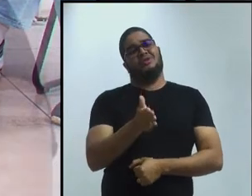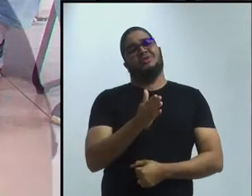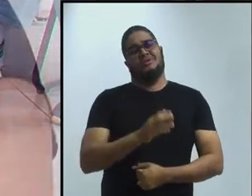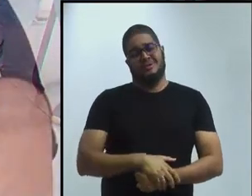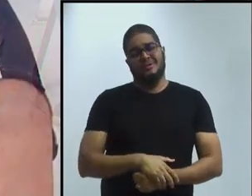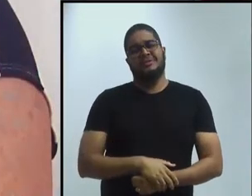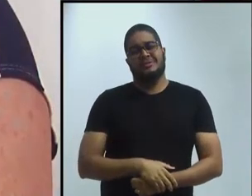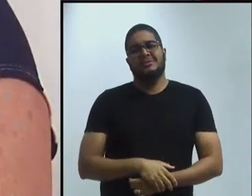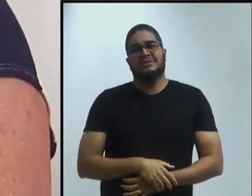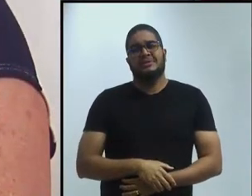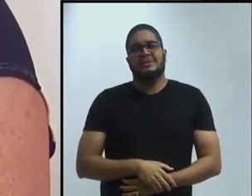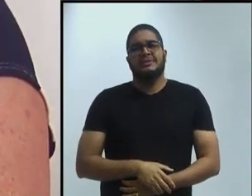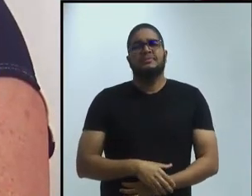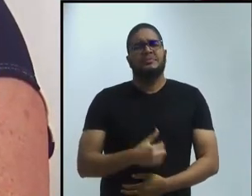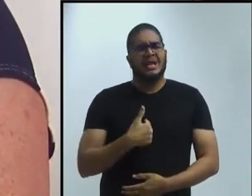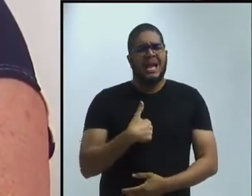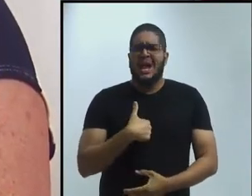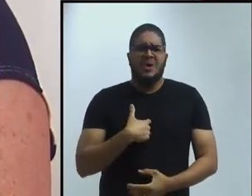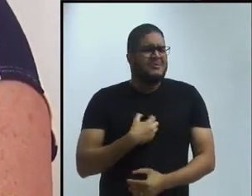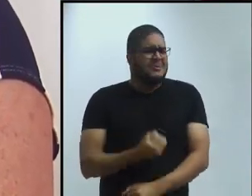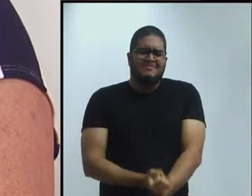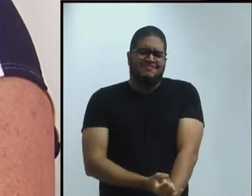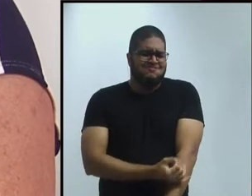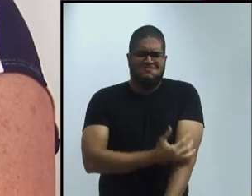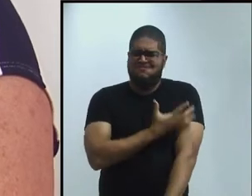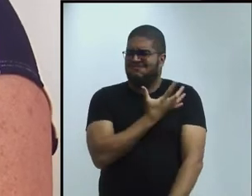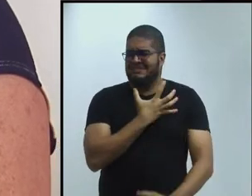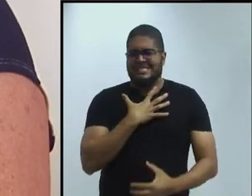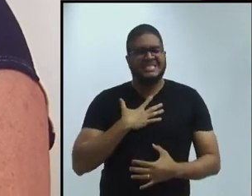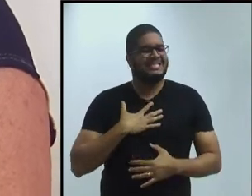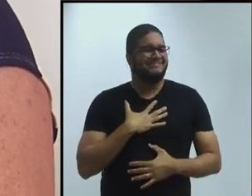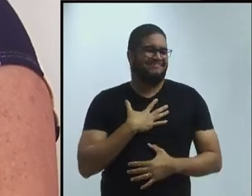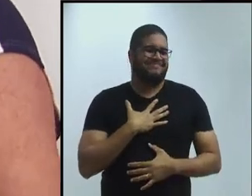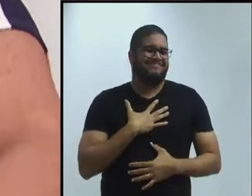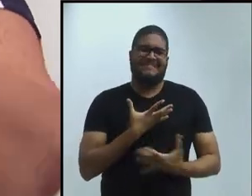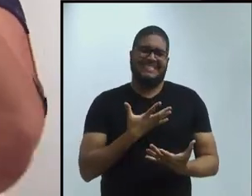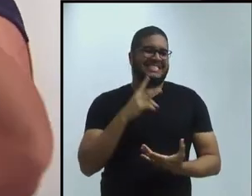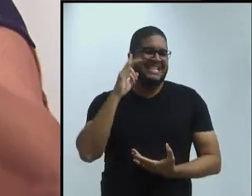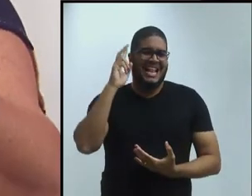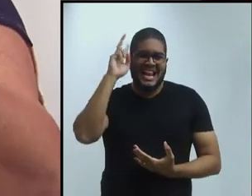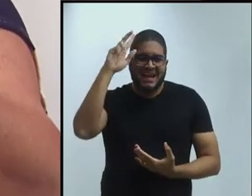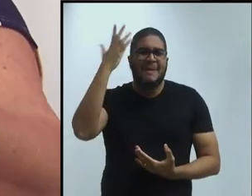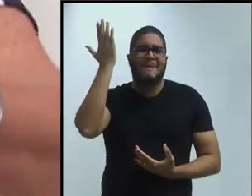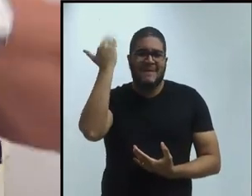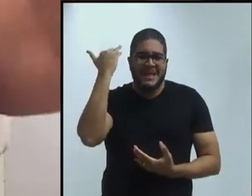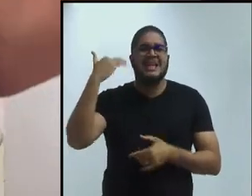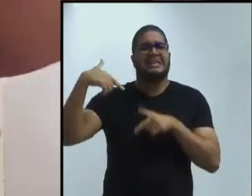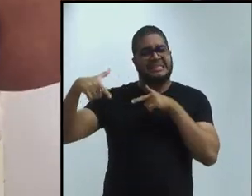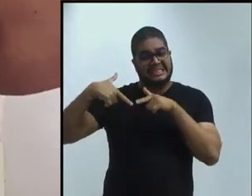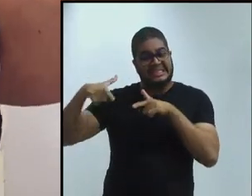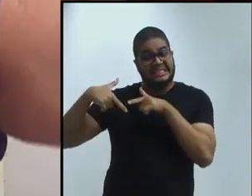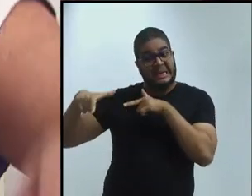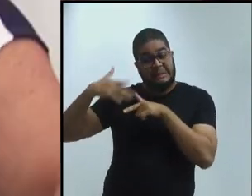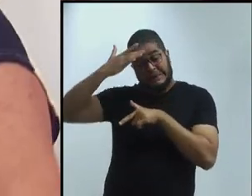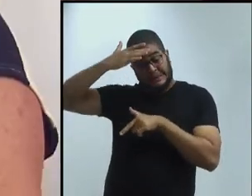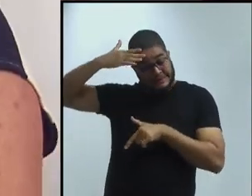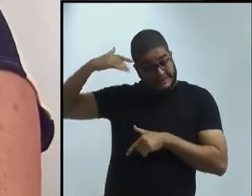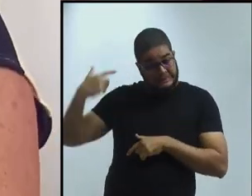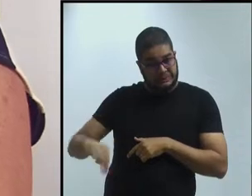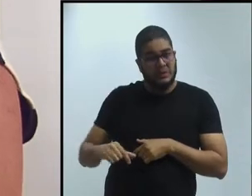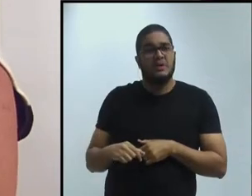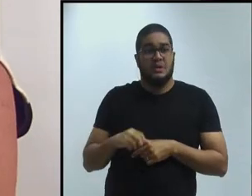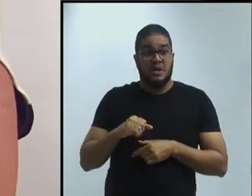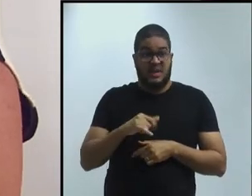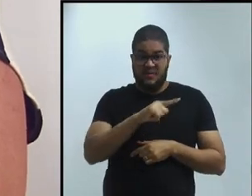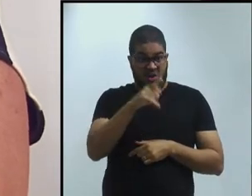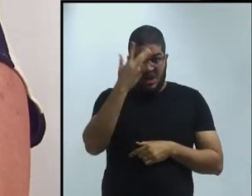de lembrar o trabalho que a gente teve. E, para os que não sabem, este prédio foi